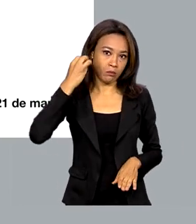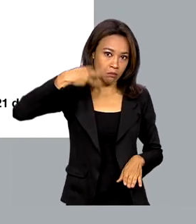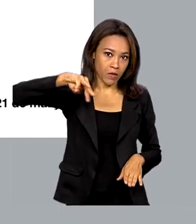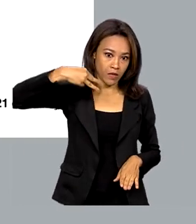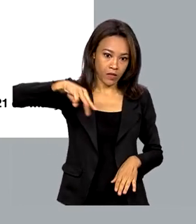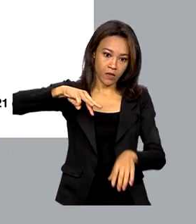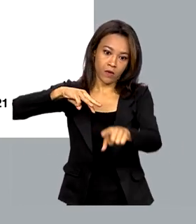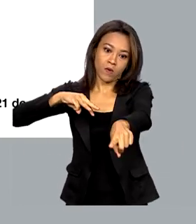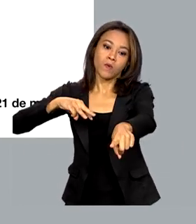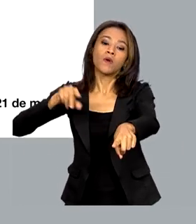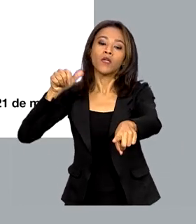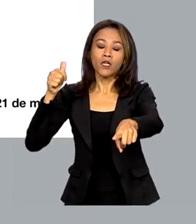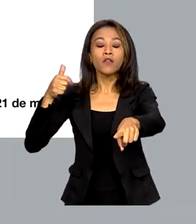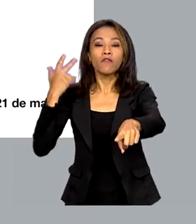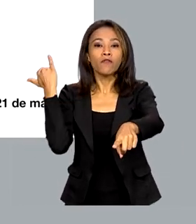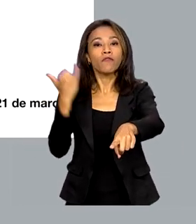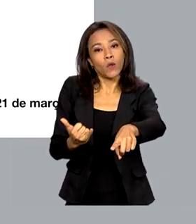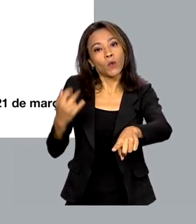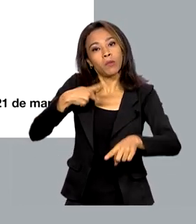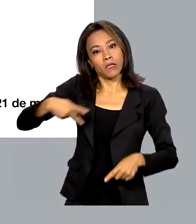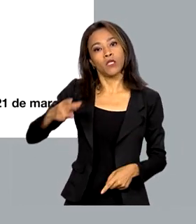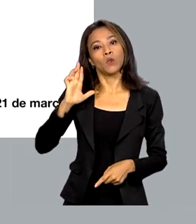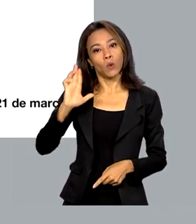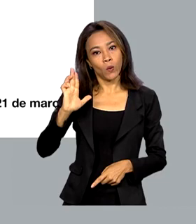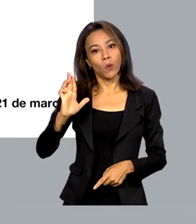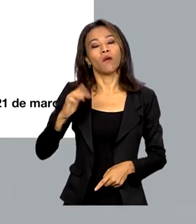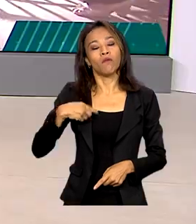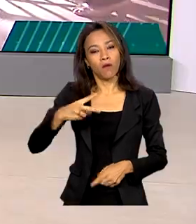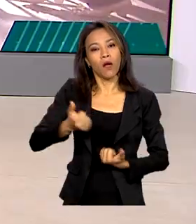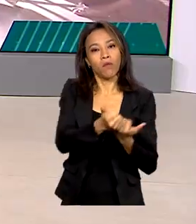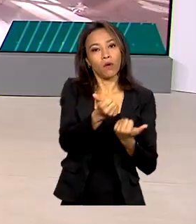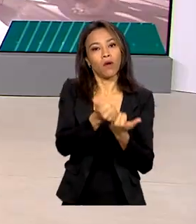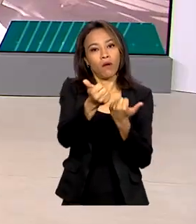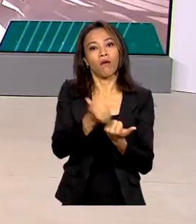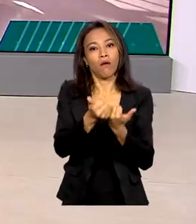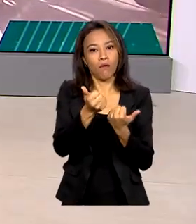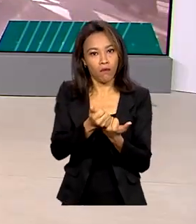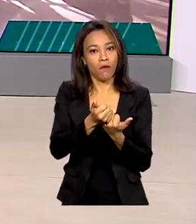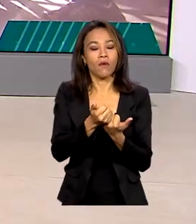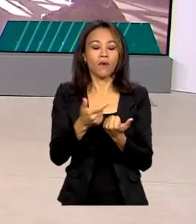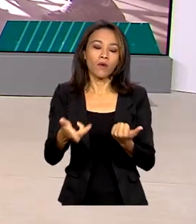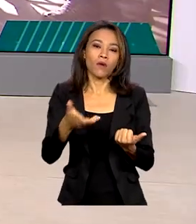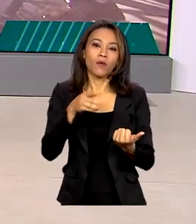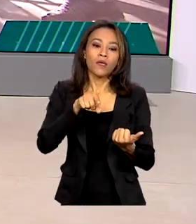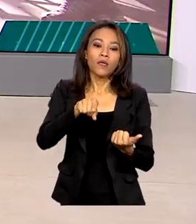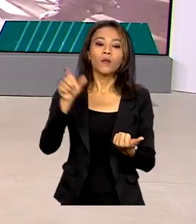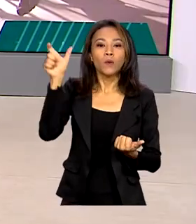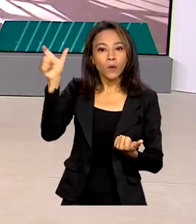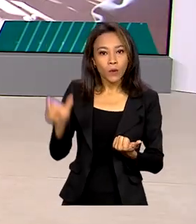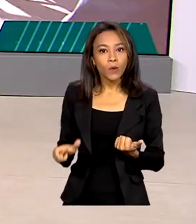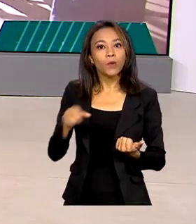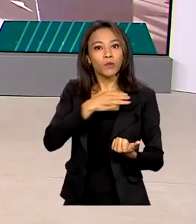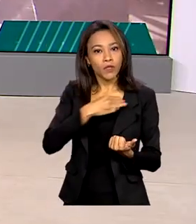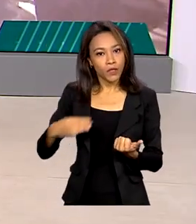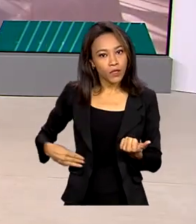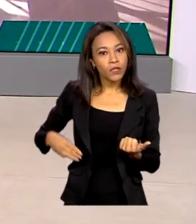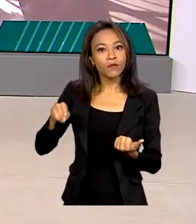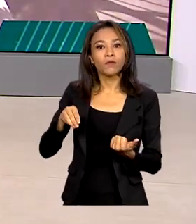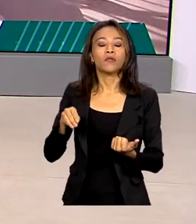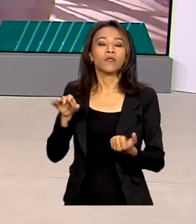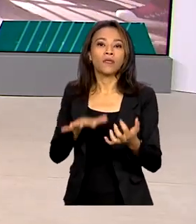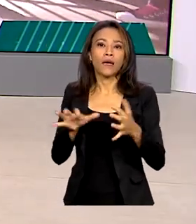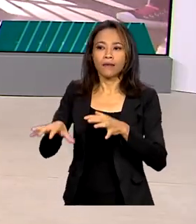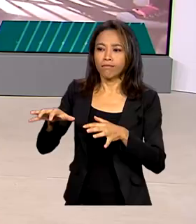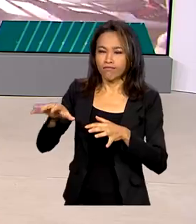presidente Lula já orientou o máximo de apoio do governo federal. O ministro da Integração, Valdês Góes, representando o